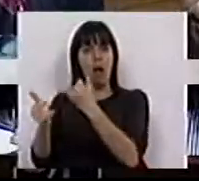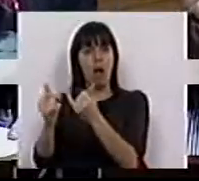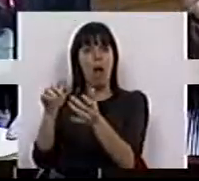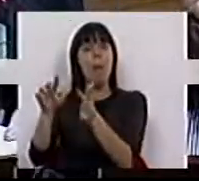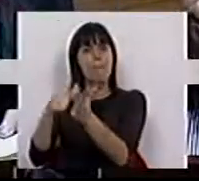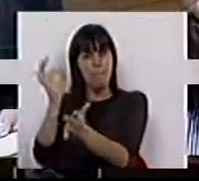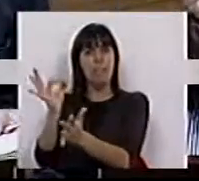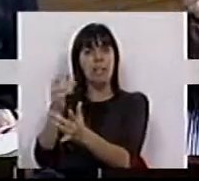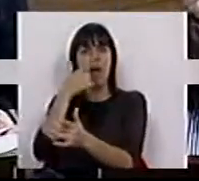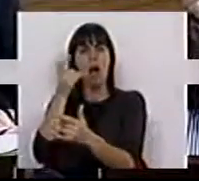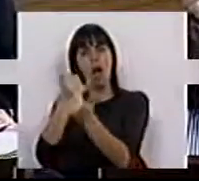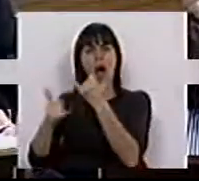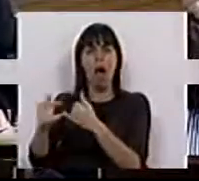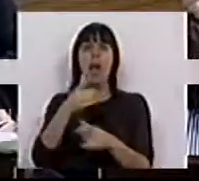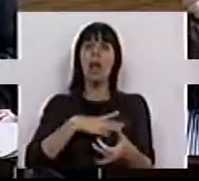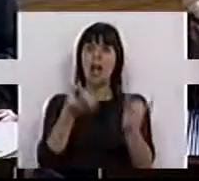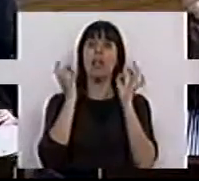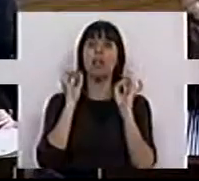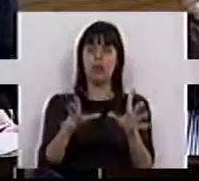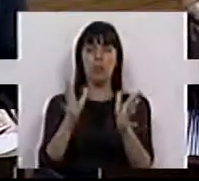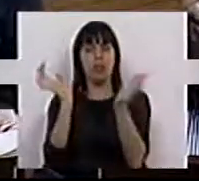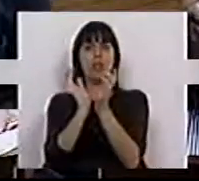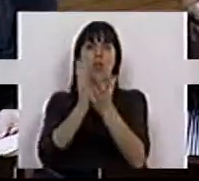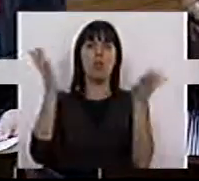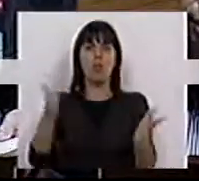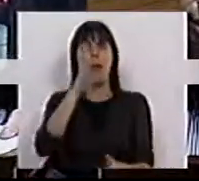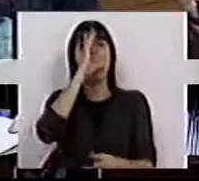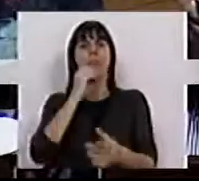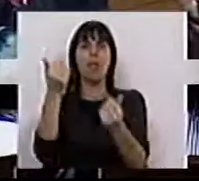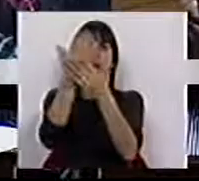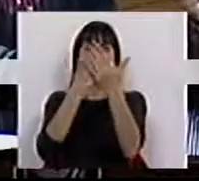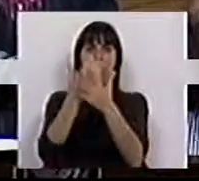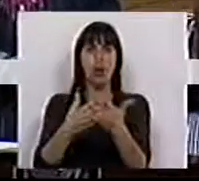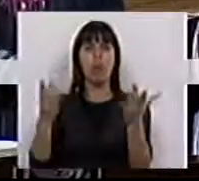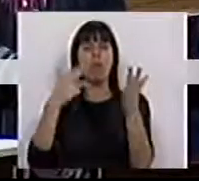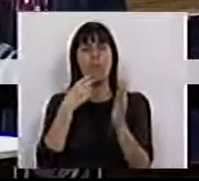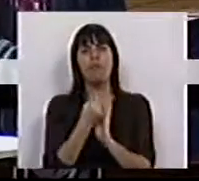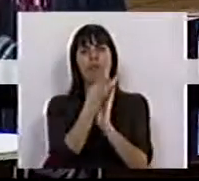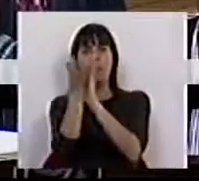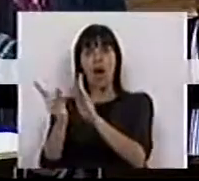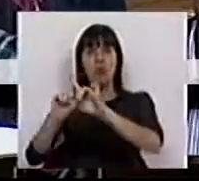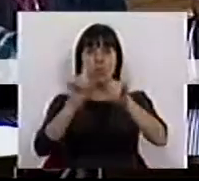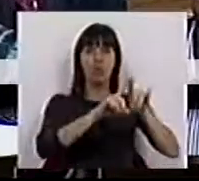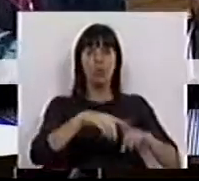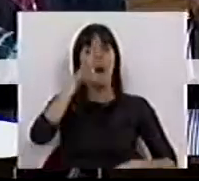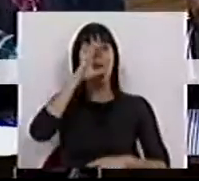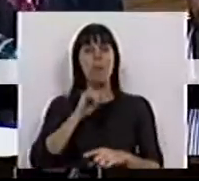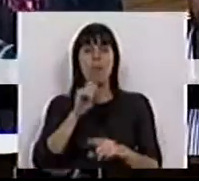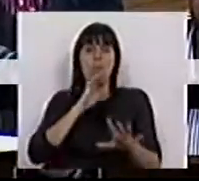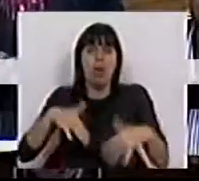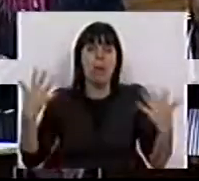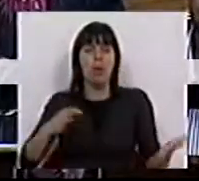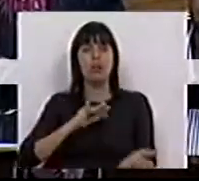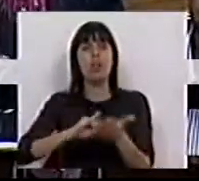trabalho permanentes. Os senhores querem despedir na Segurança Social, no Ministério da Economia, numa série de outros ministérios e bem